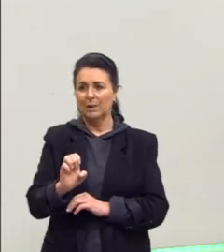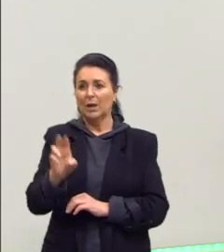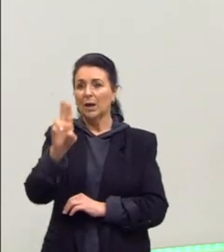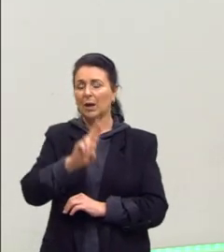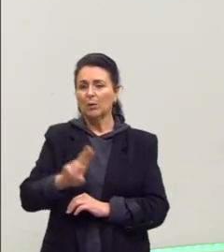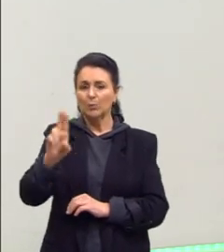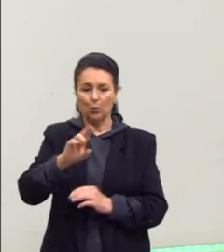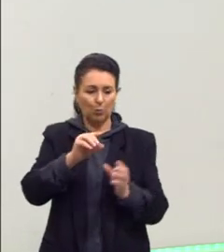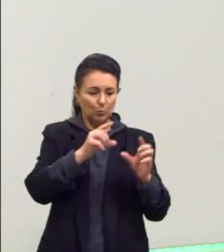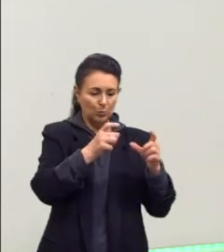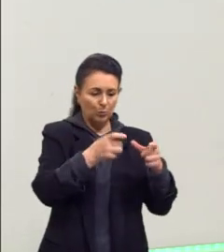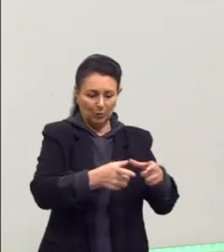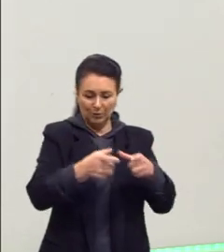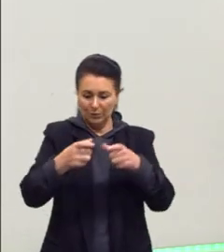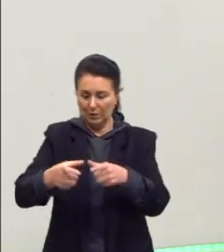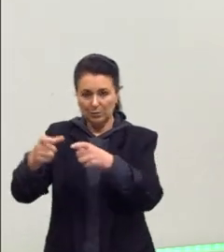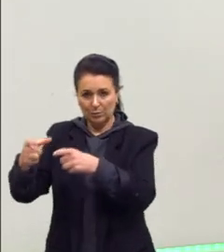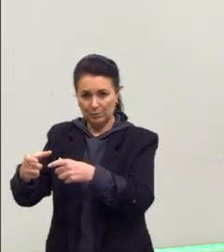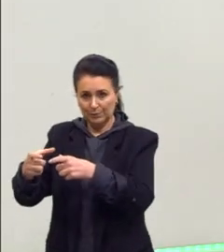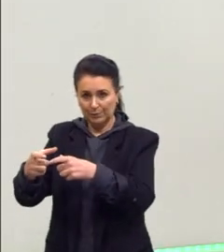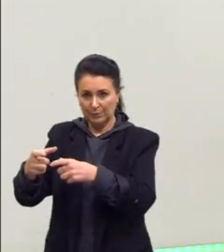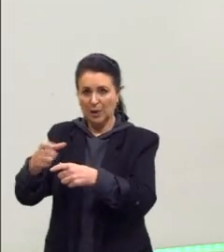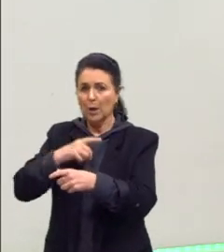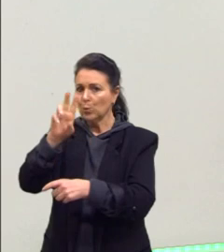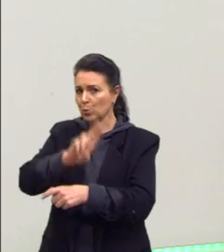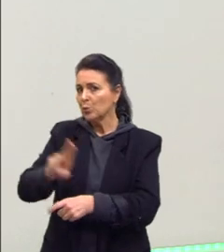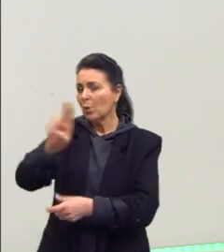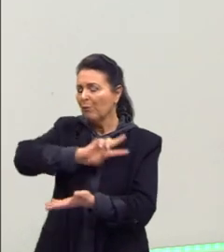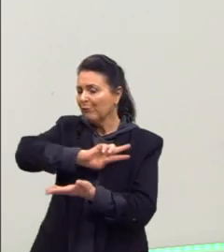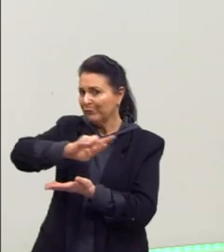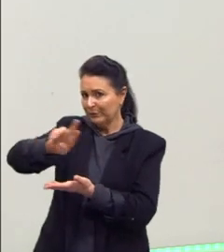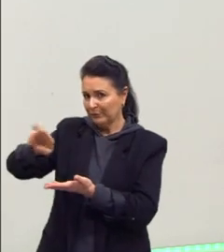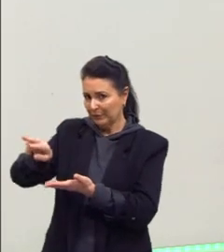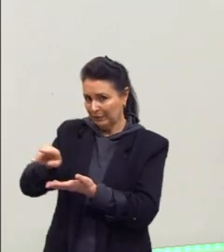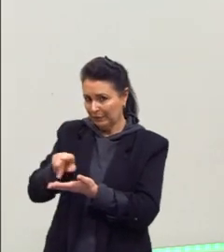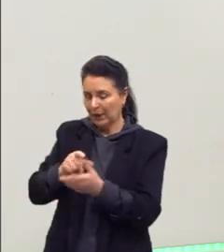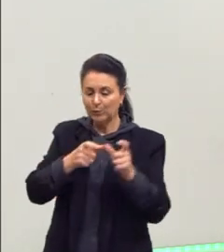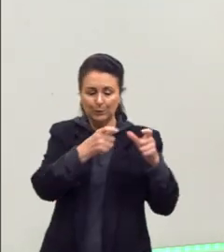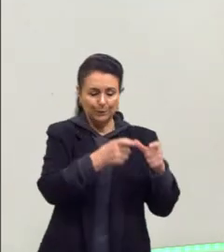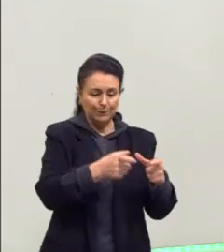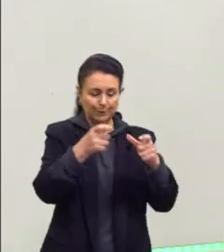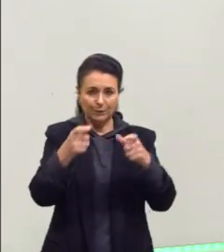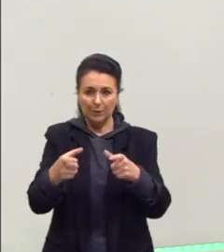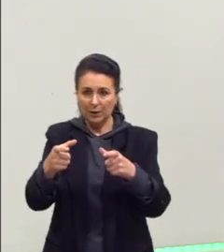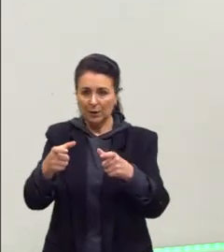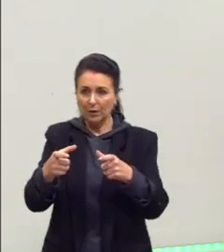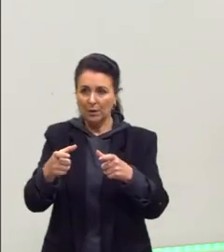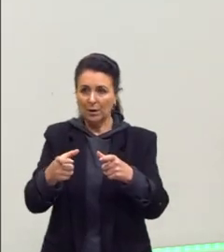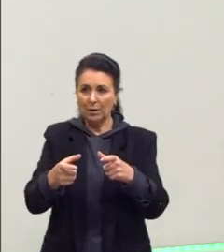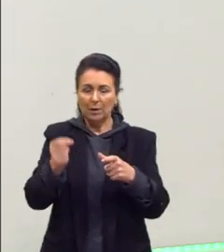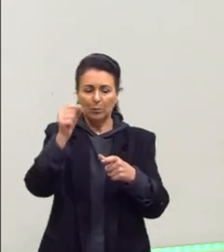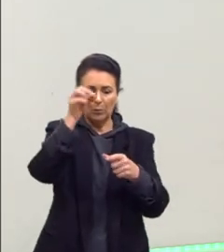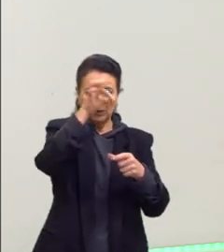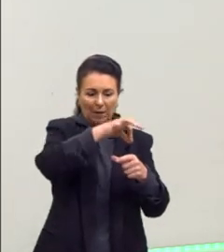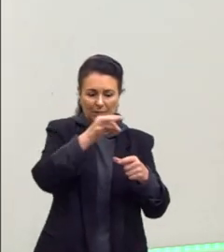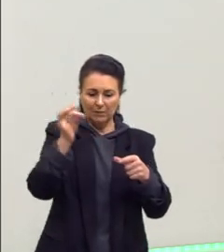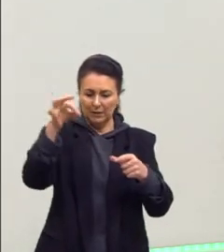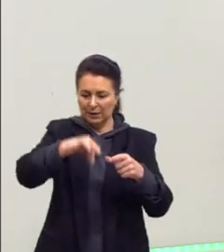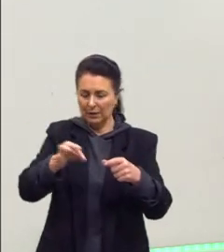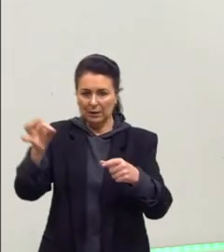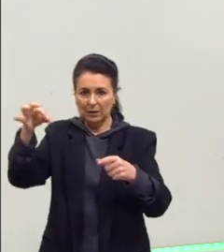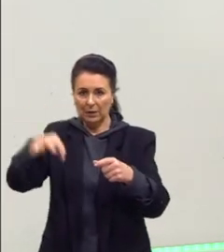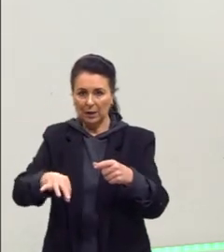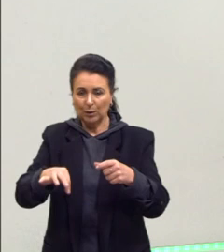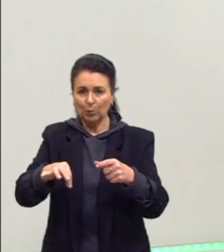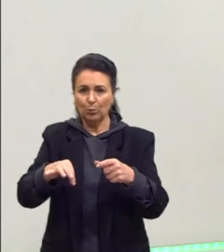alguns frascos, claro que eu peguei só três, mas ele deve ter pegado vários, e ele colocava alguns cadáveres de ratos,